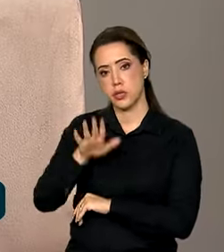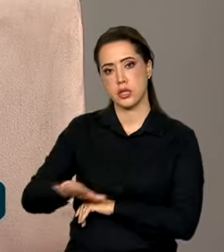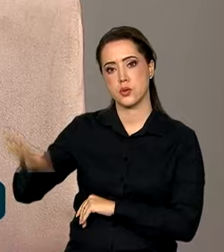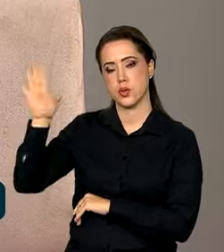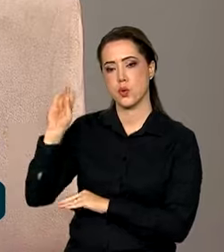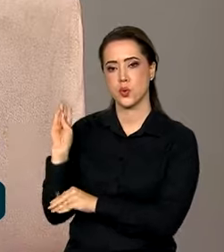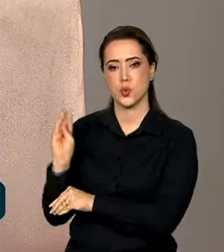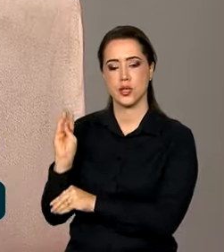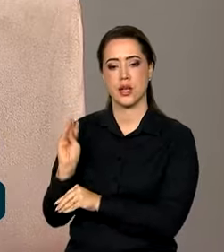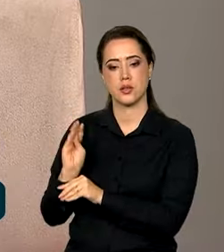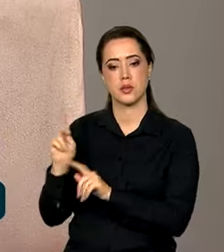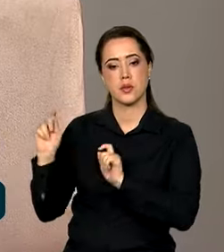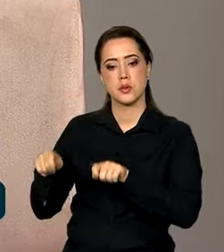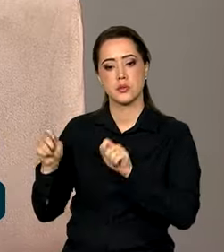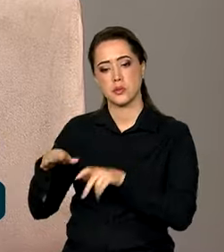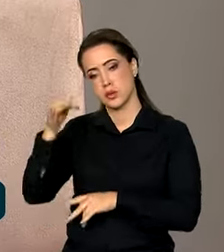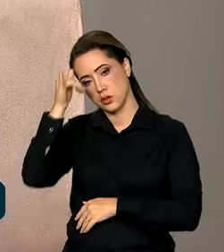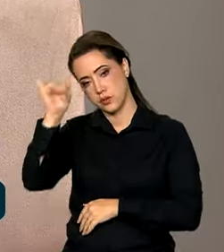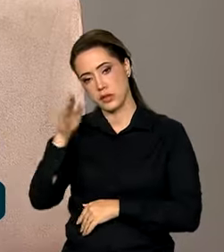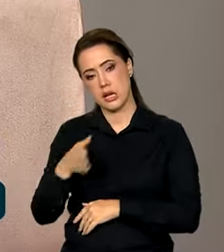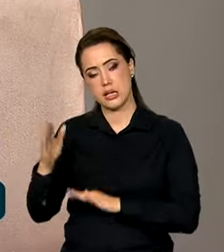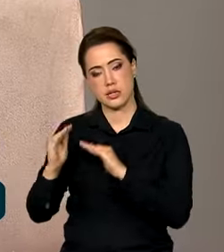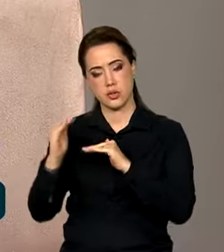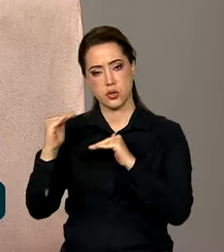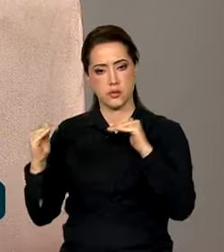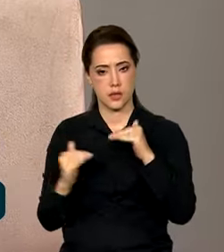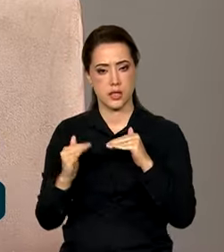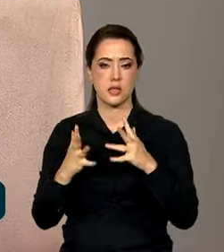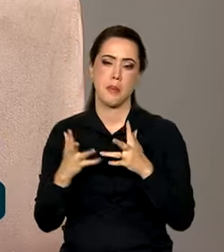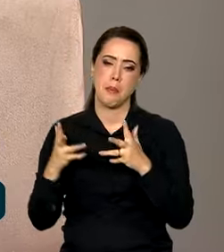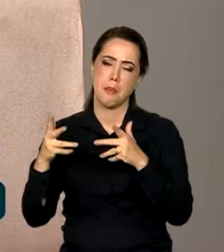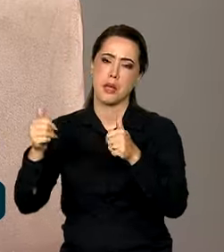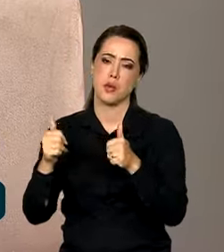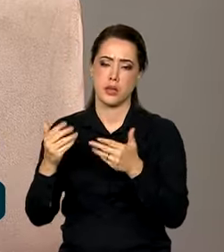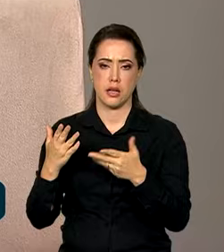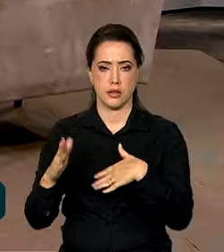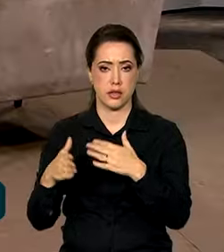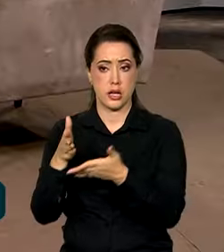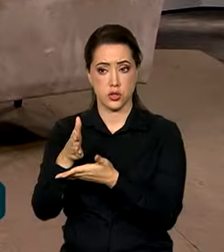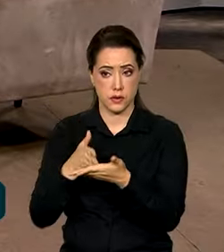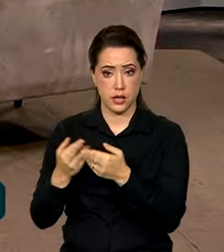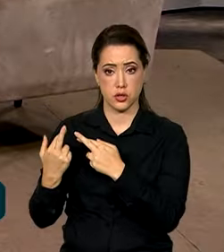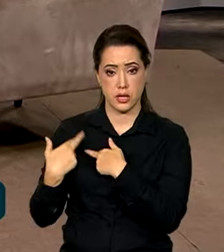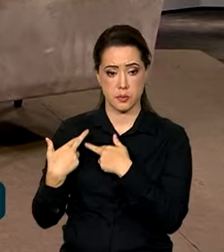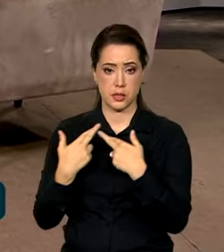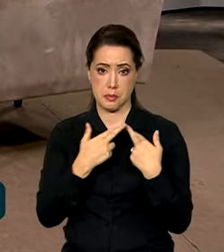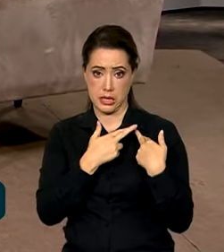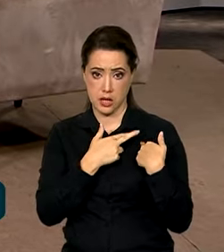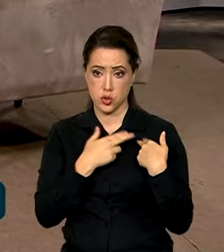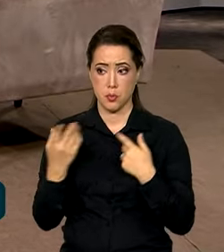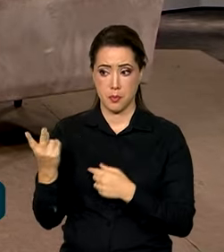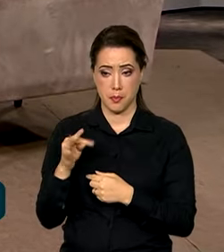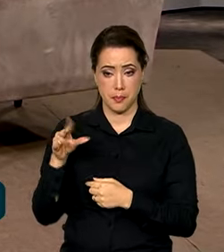como forma de combater essa desigualdade, de melhorar, então, a divisão dessas responsabilidades em casa. É